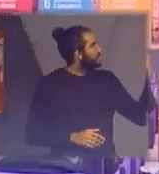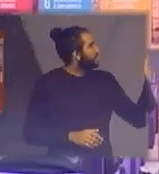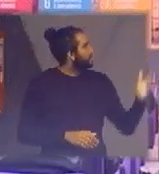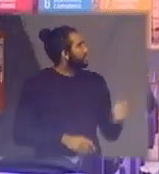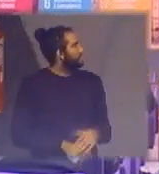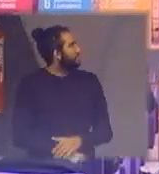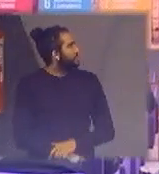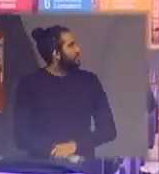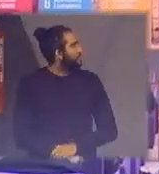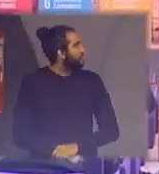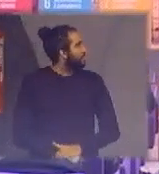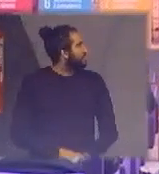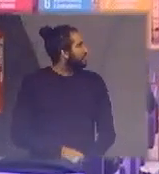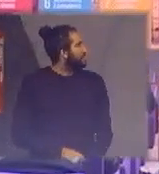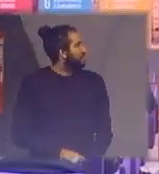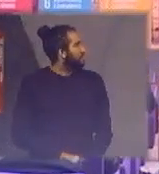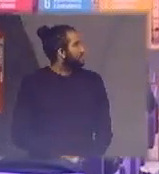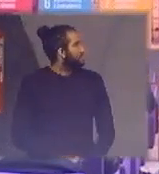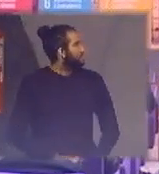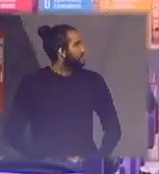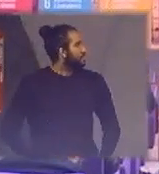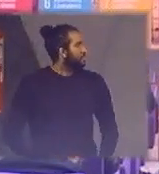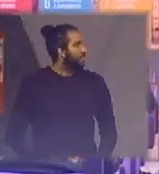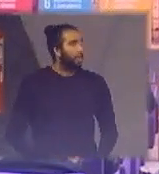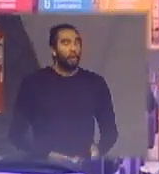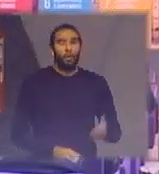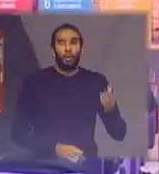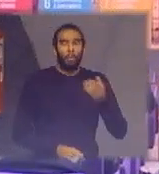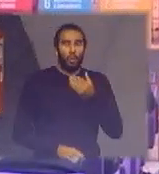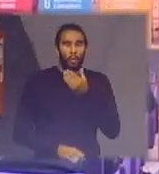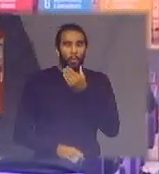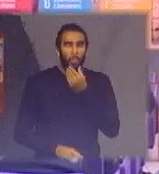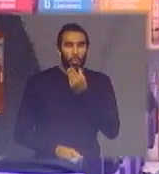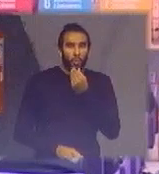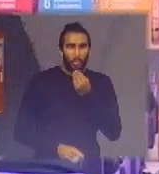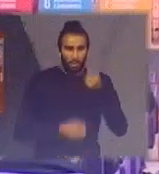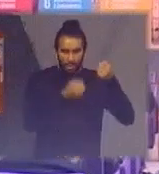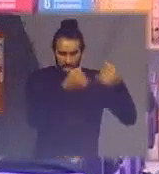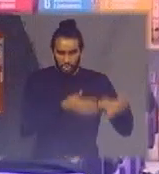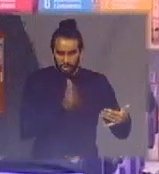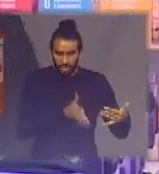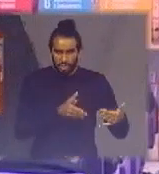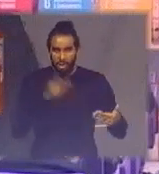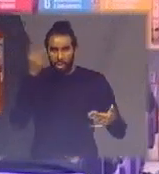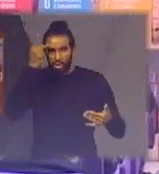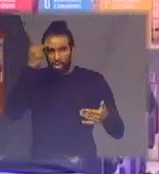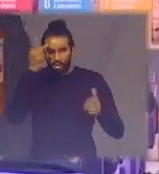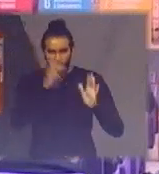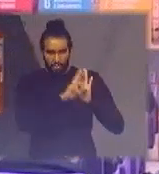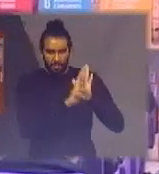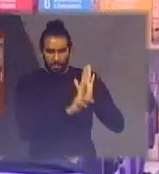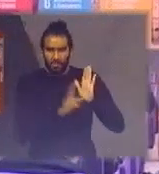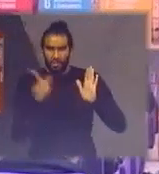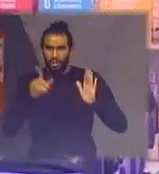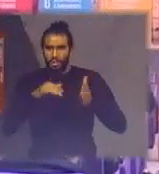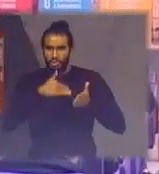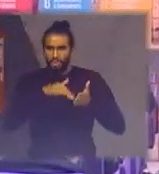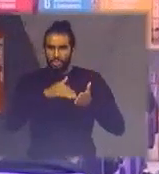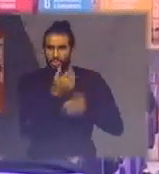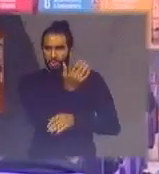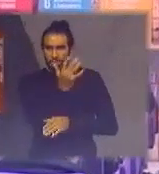estão incluídos como o Ademir bem colocou a resolução de São Paulo 45 da Secretaria de Meio Ambiente